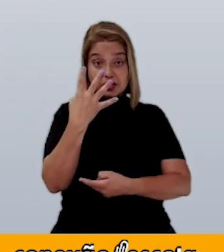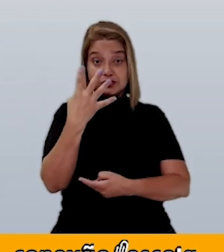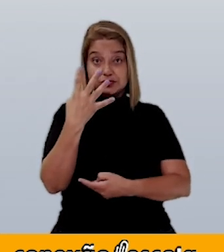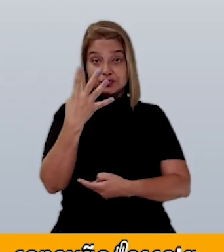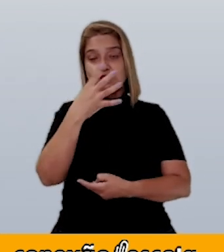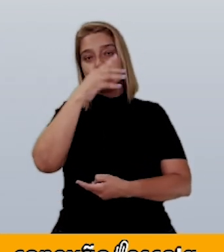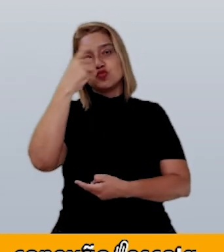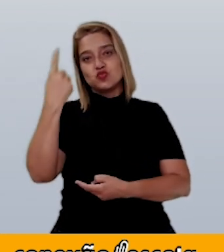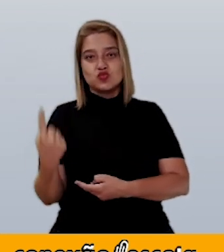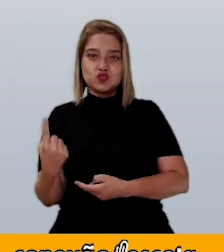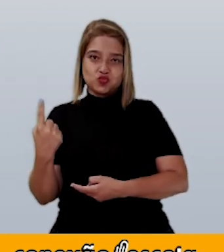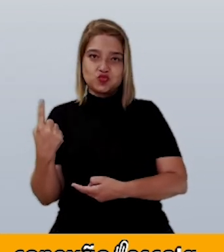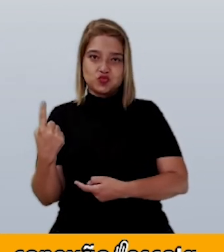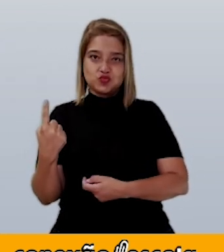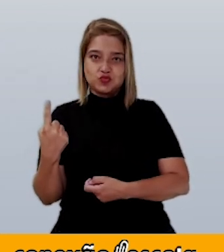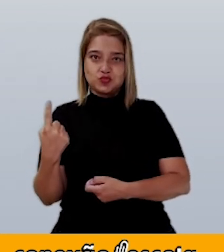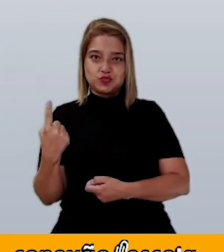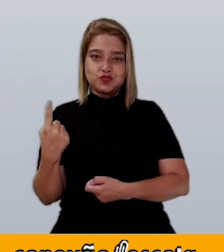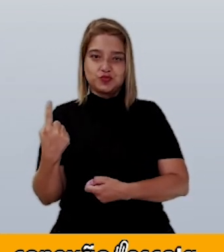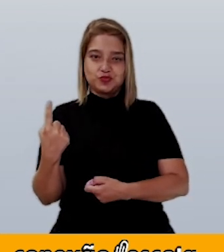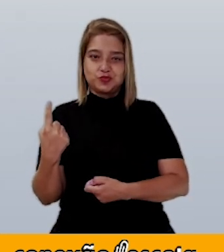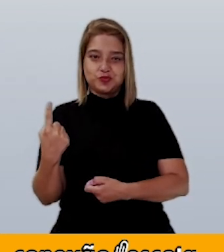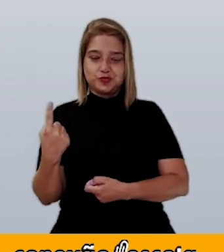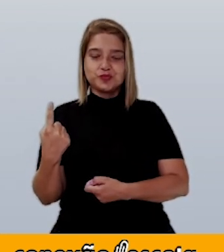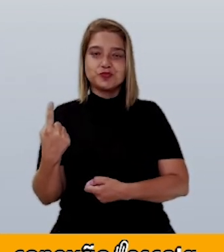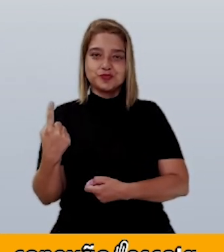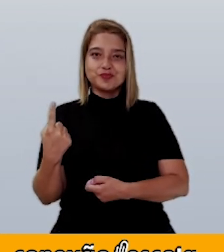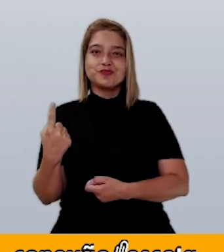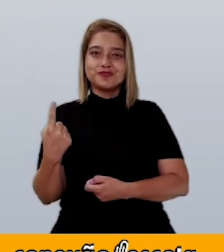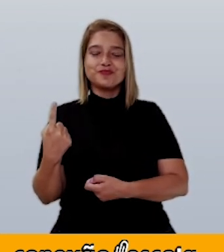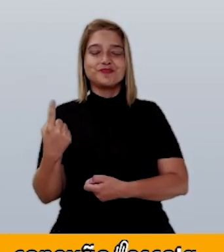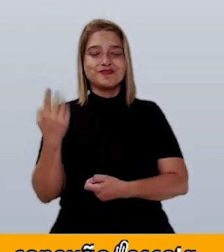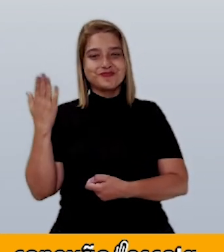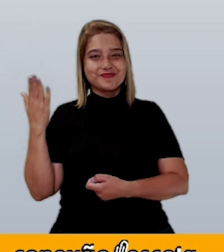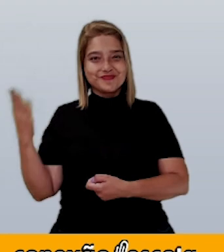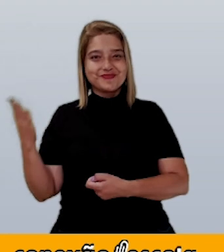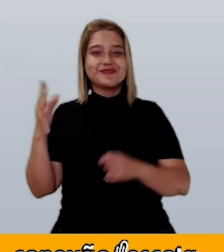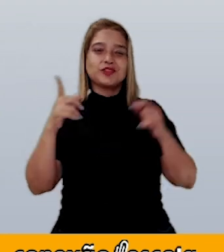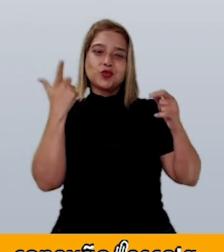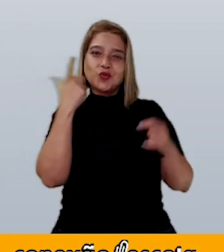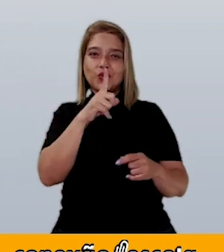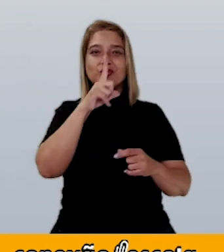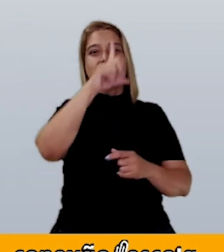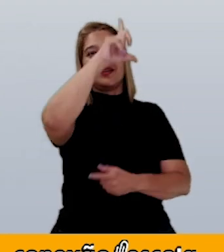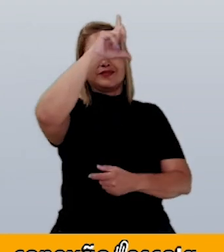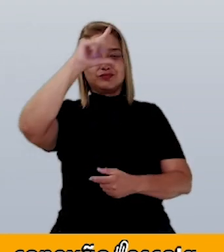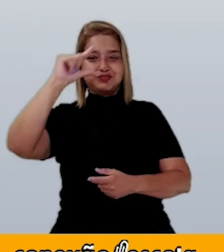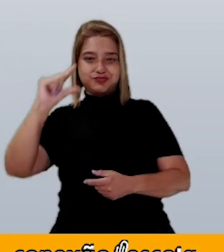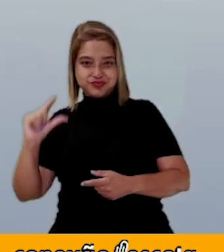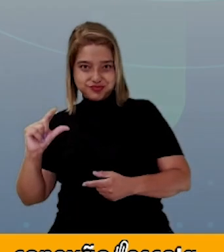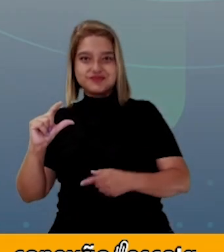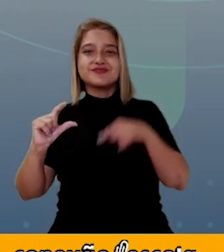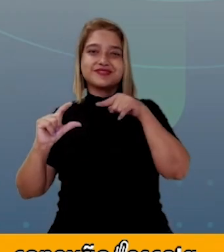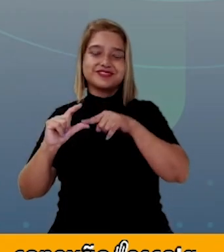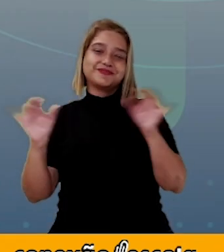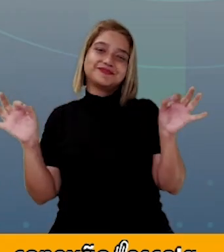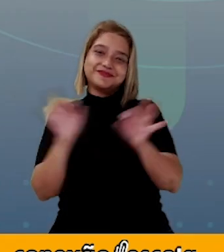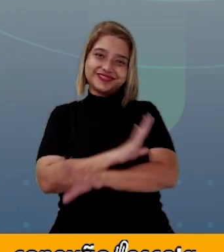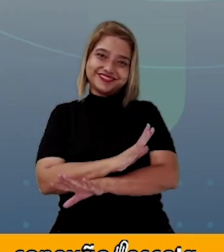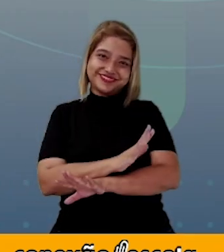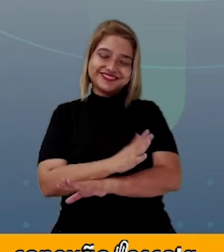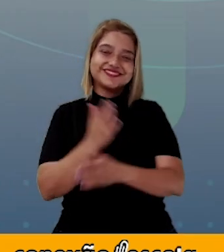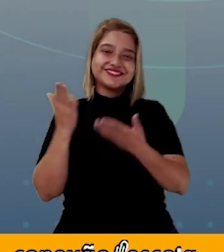vai me dar um quadrinho. E a nossa redução está finalizada.